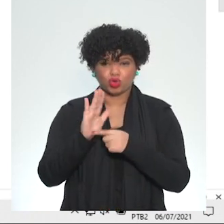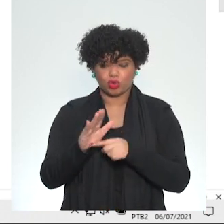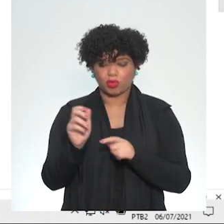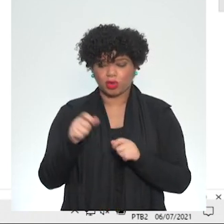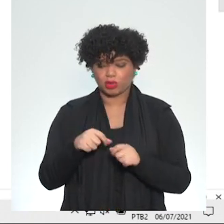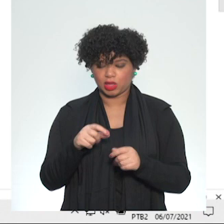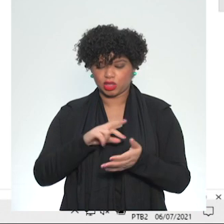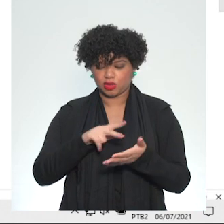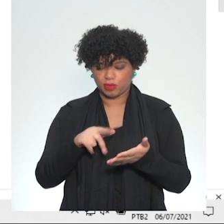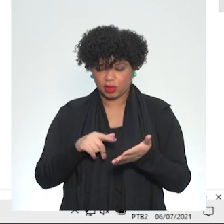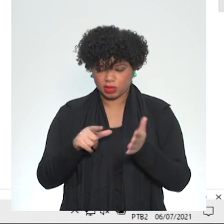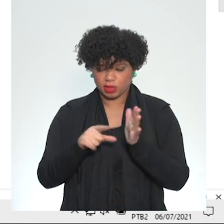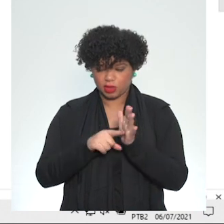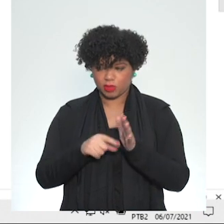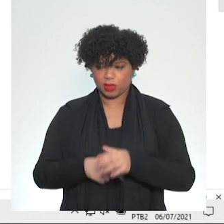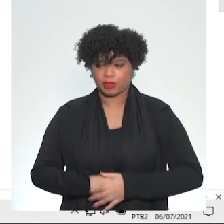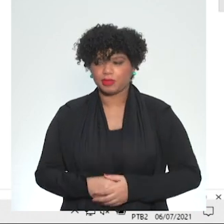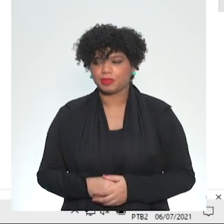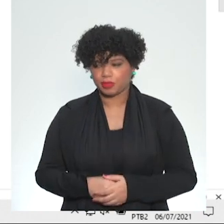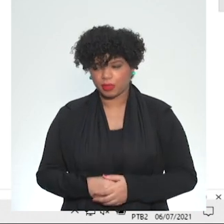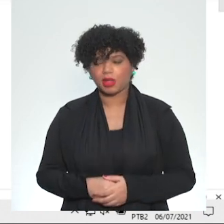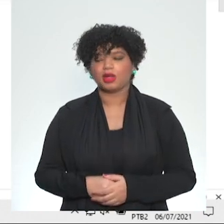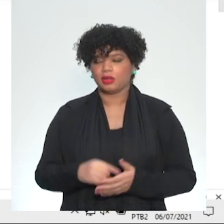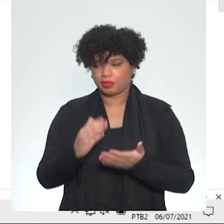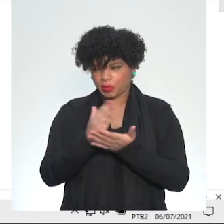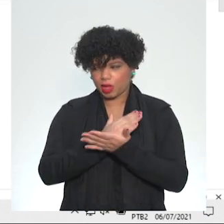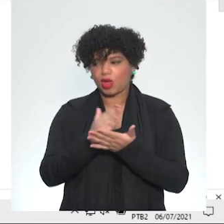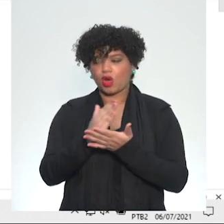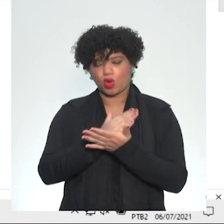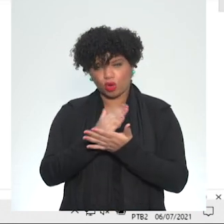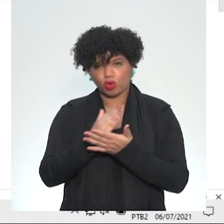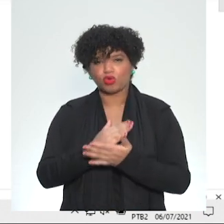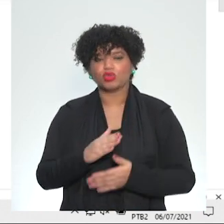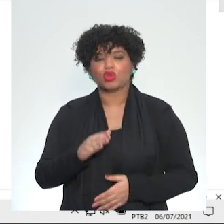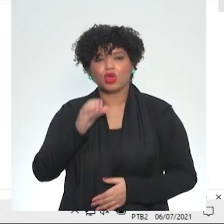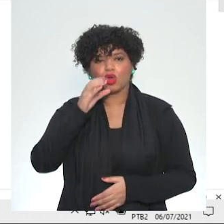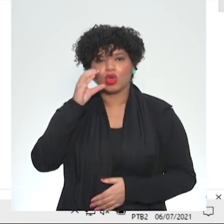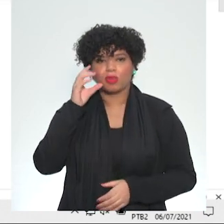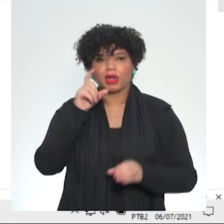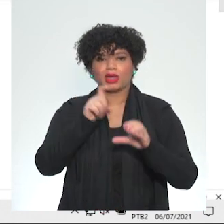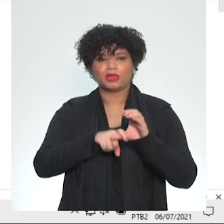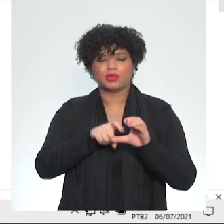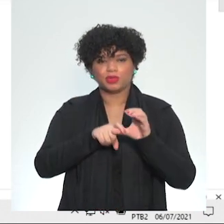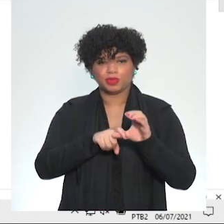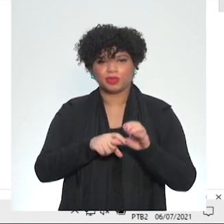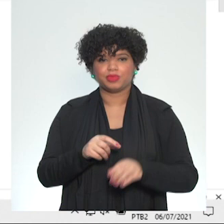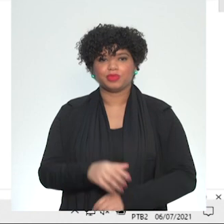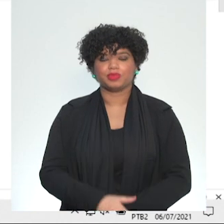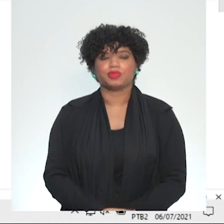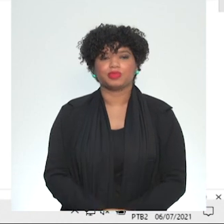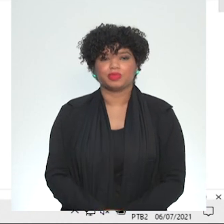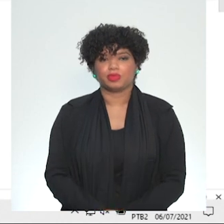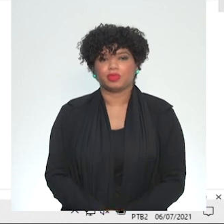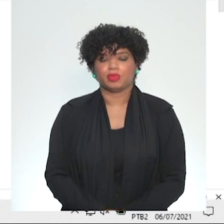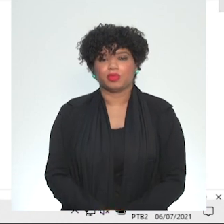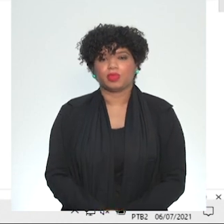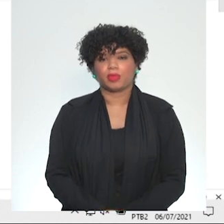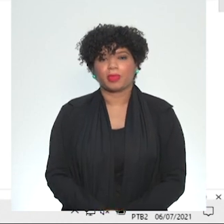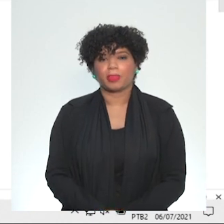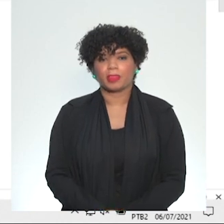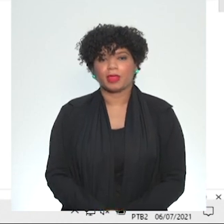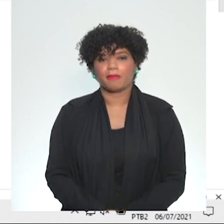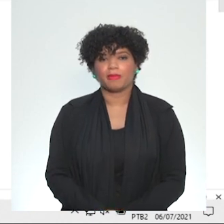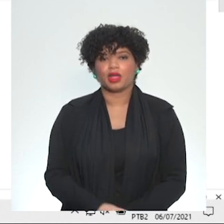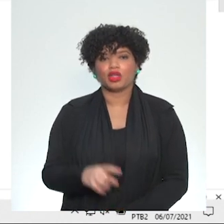escrever essas linguagens. Então, eu trouxe uns códigos prontos. Eu sou chiclas, que chiclas. Então, vamos lá. Como a gente vai